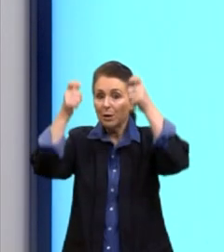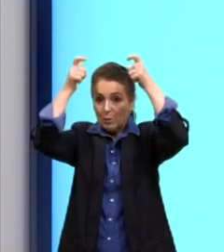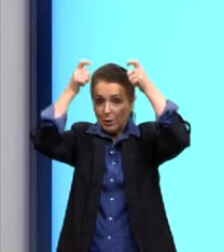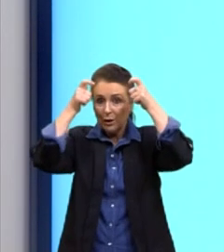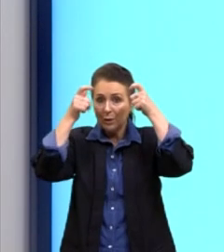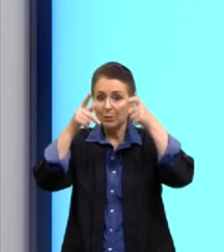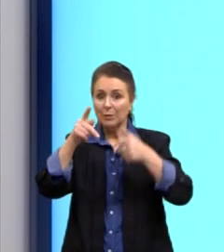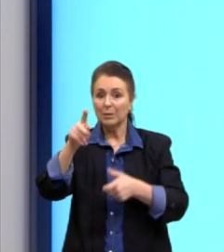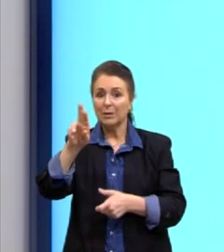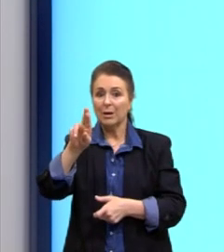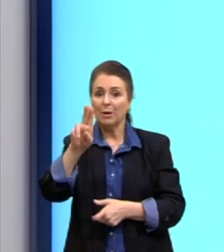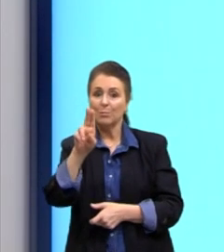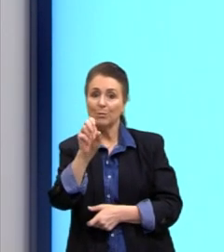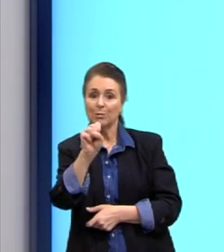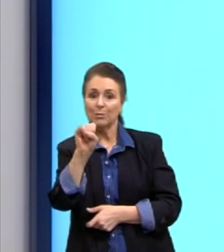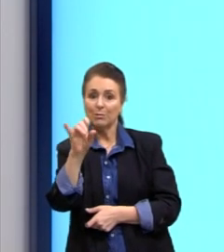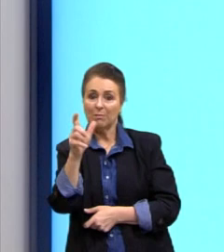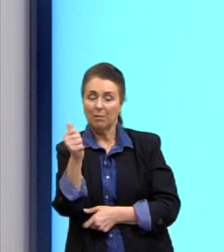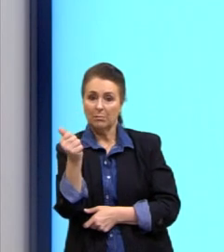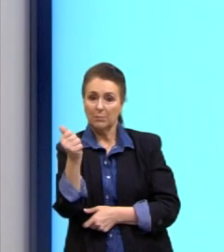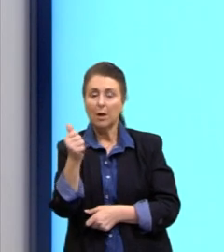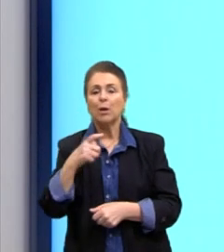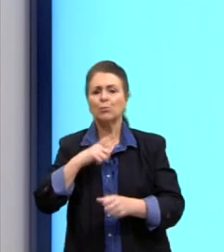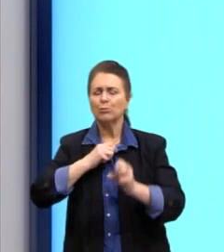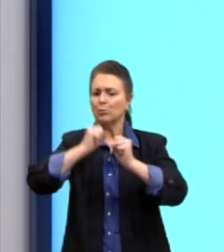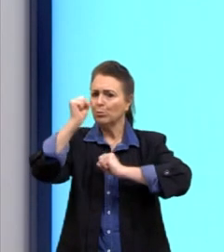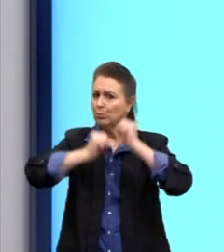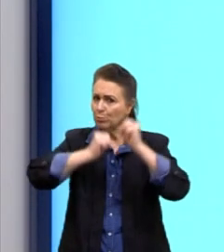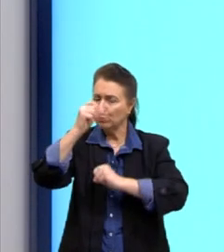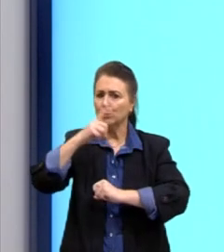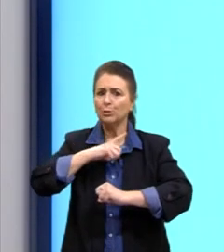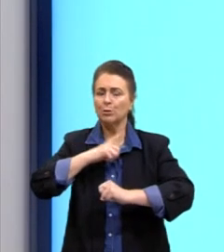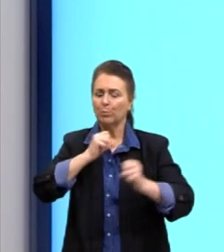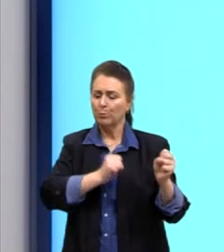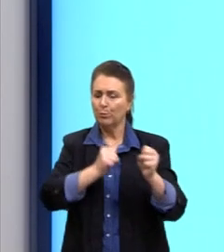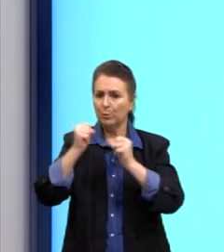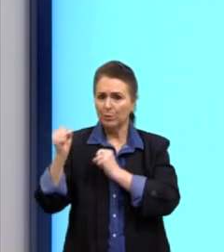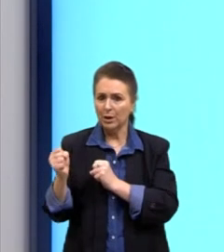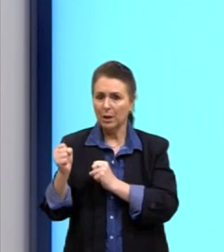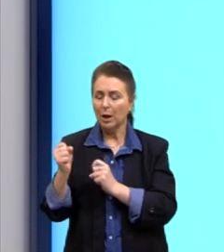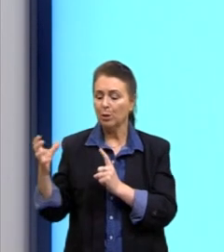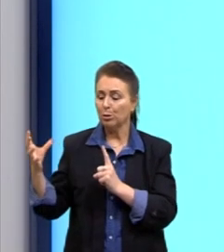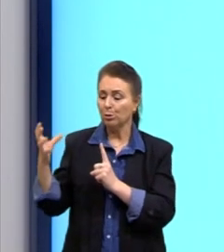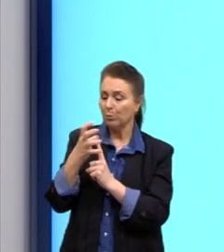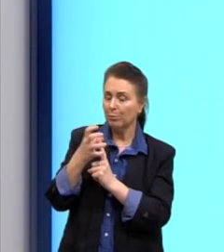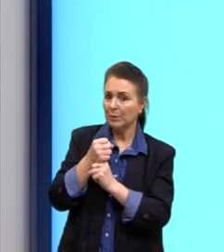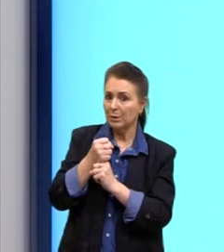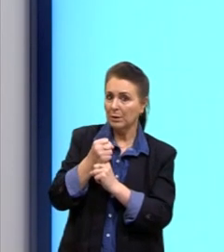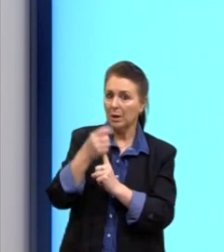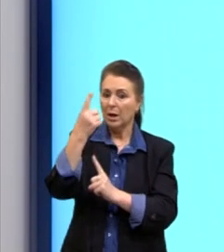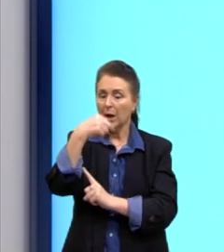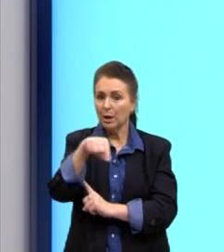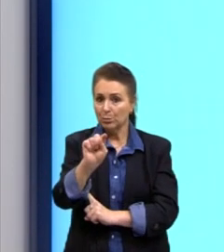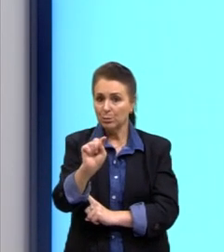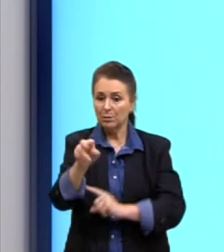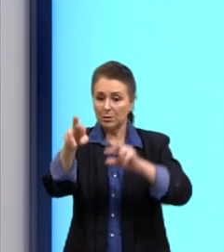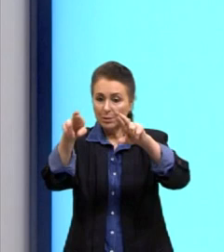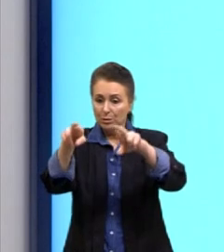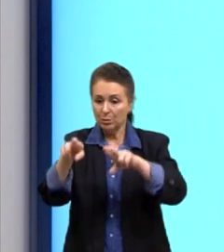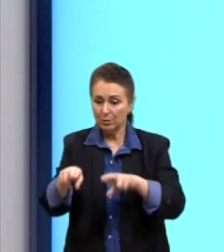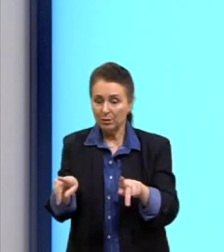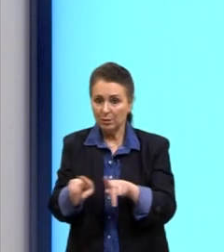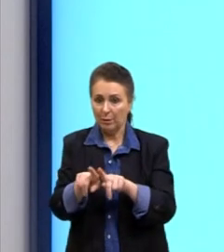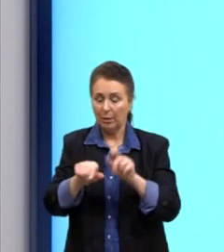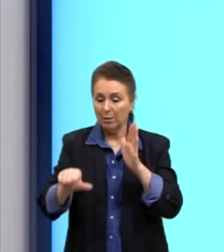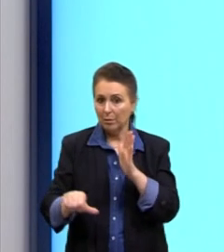industrializada desses reinos germânicos, que tinha mais poder, e ela vai meio que dominar essas outras regiões. Então,